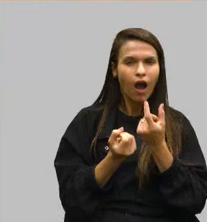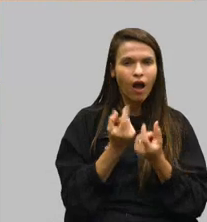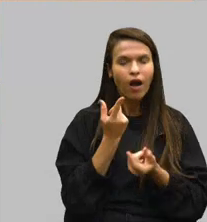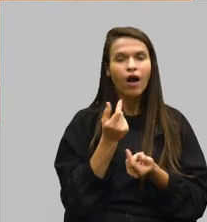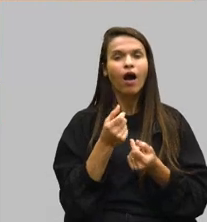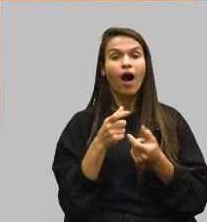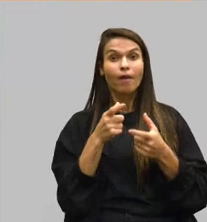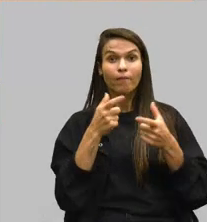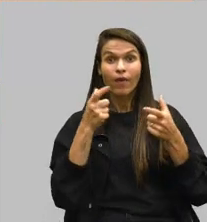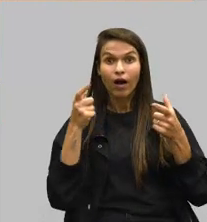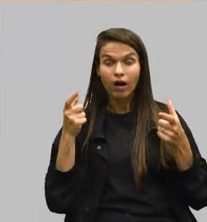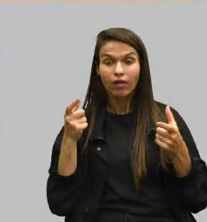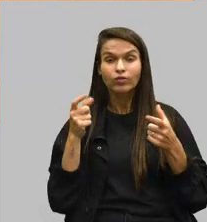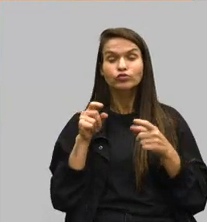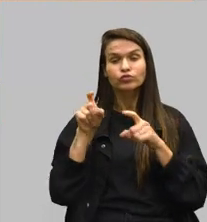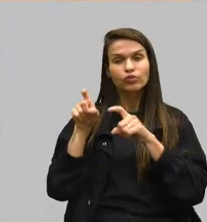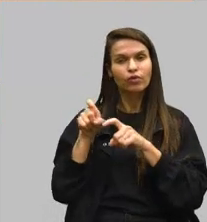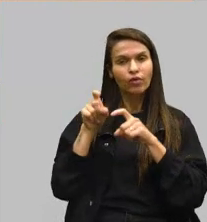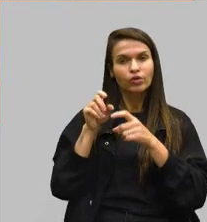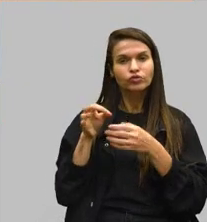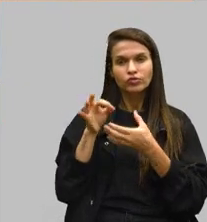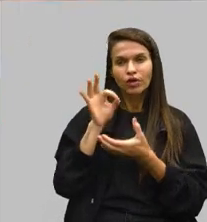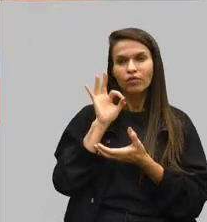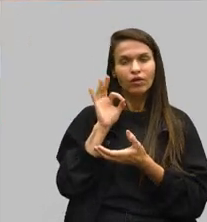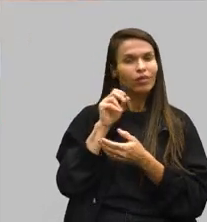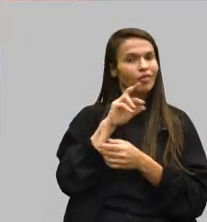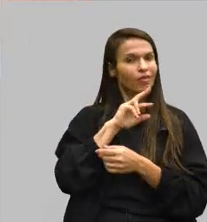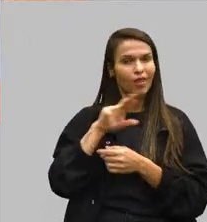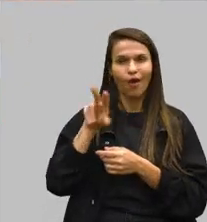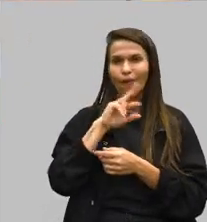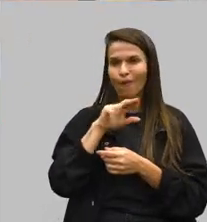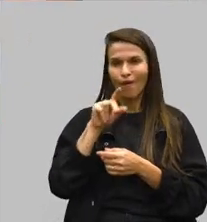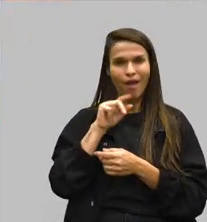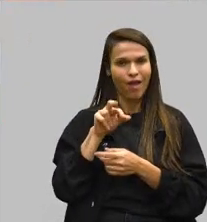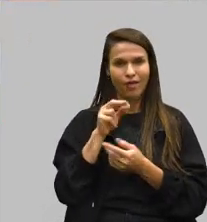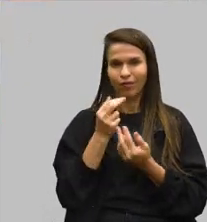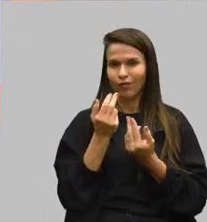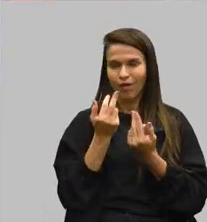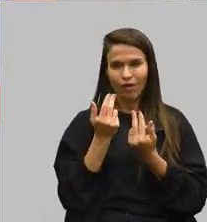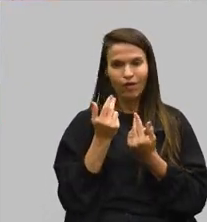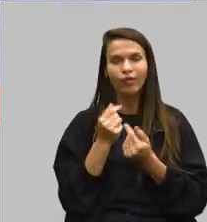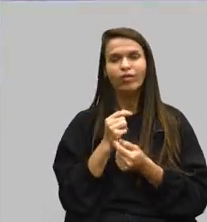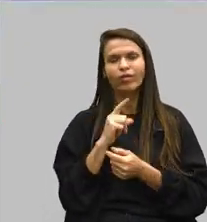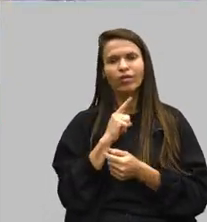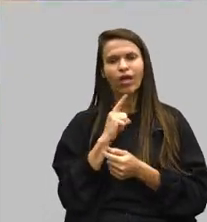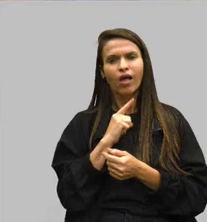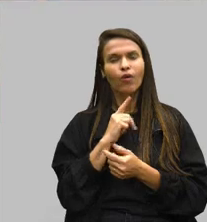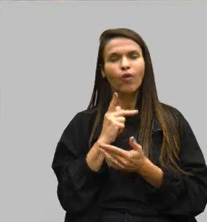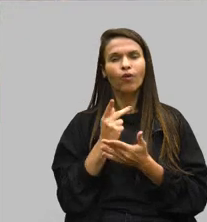casos dos cafés no sul de Minas não é esta a realidade. inclusive teve casos da pessoa,